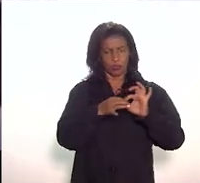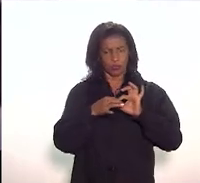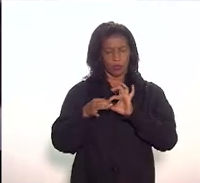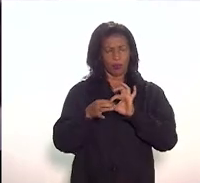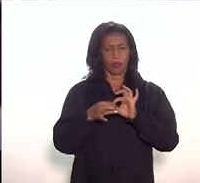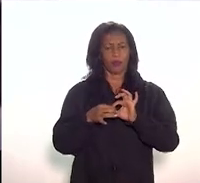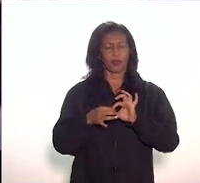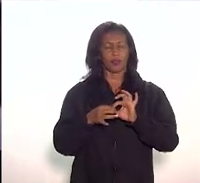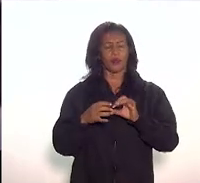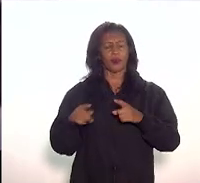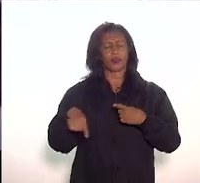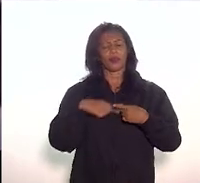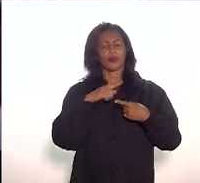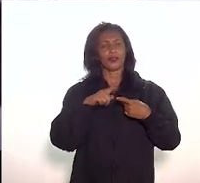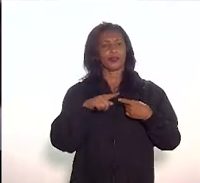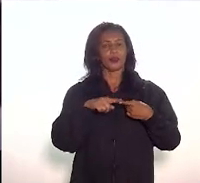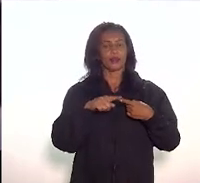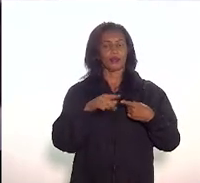por exemplo,